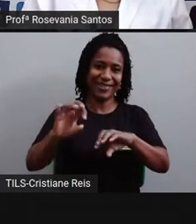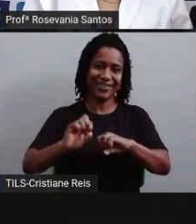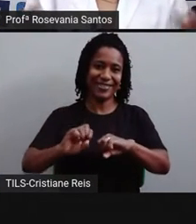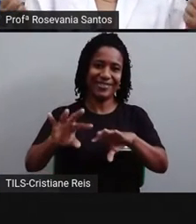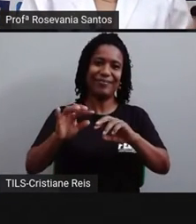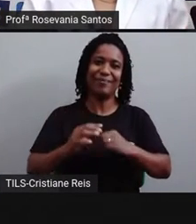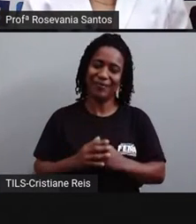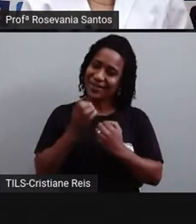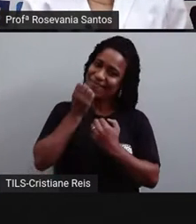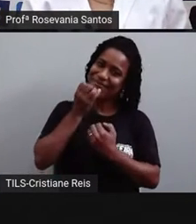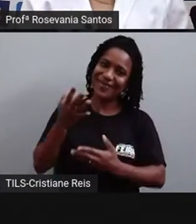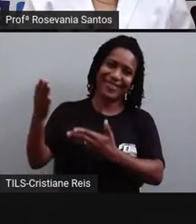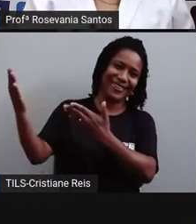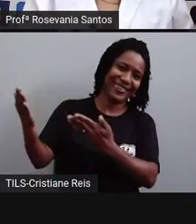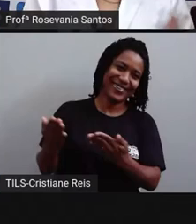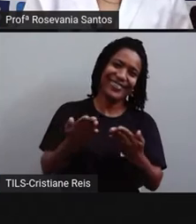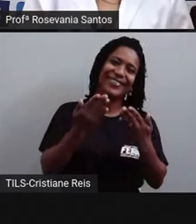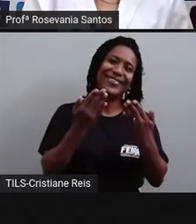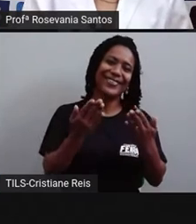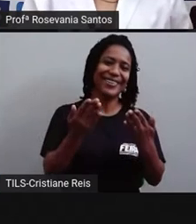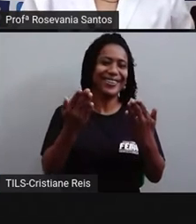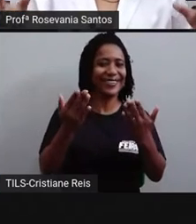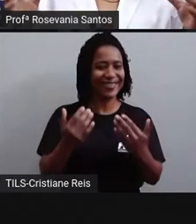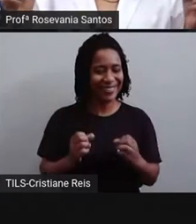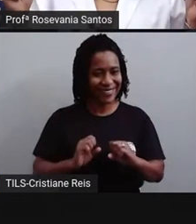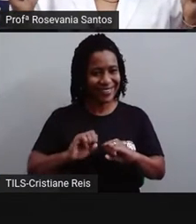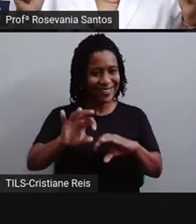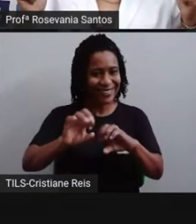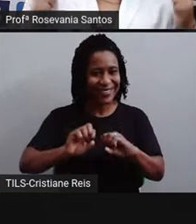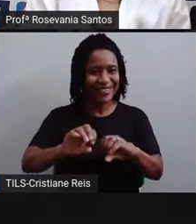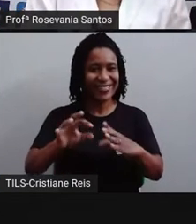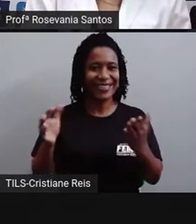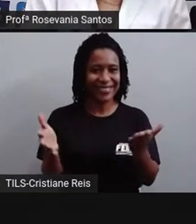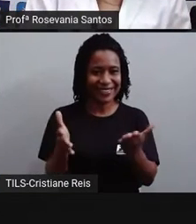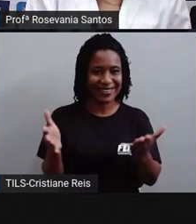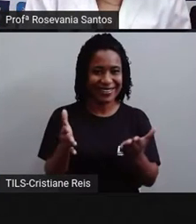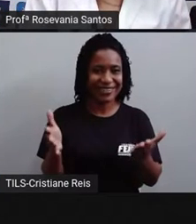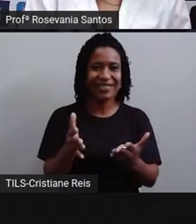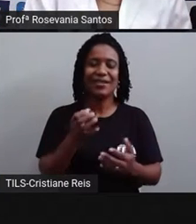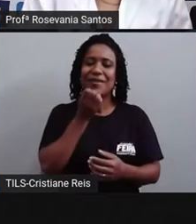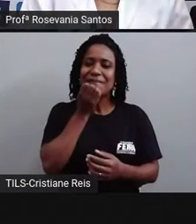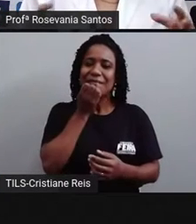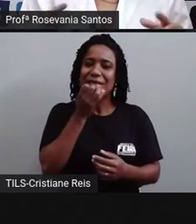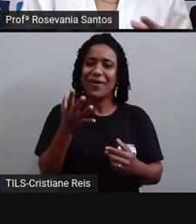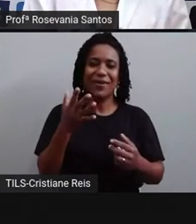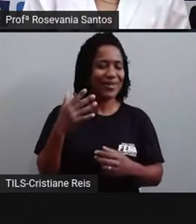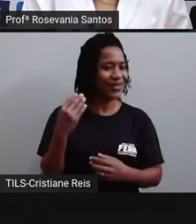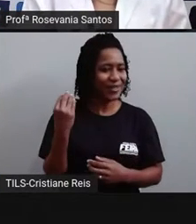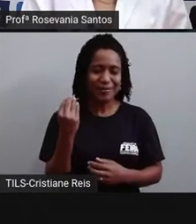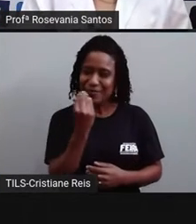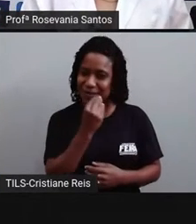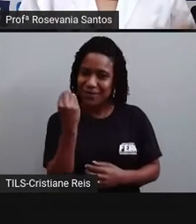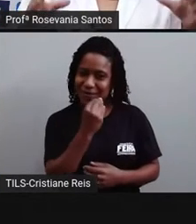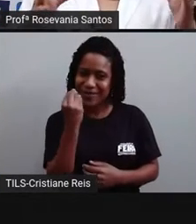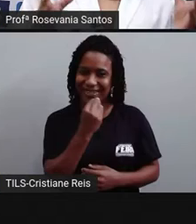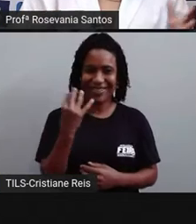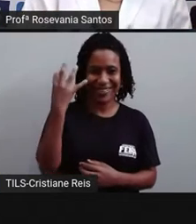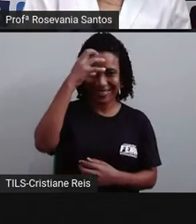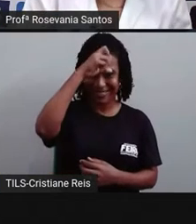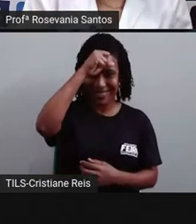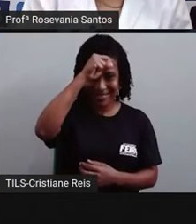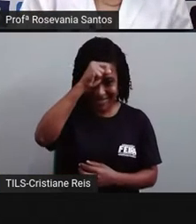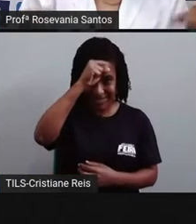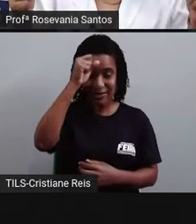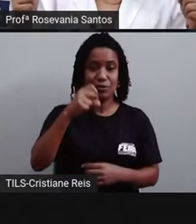Então, sejam bem-vindos para a nossa aula de hoje. Espero que você possa curtir ela bastante, né? Que aprenda muito. Se ficar